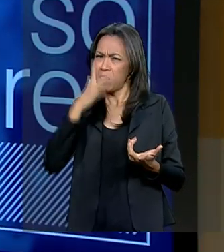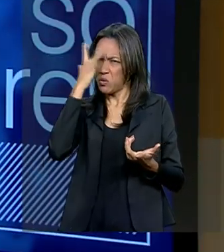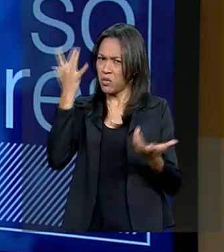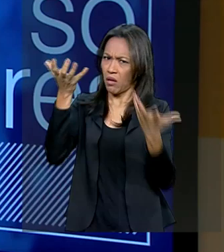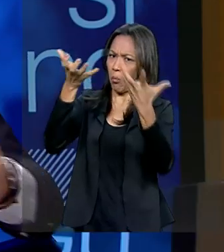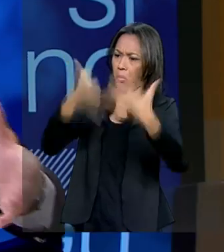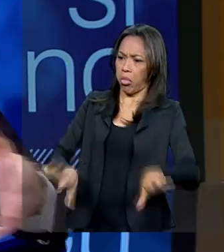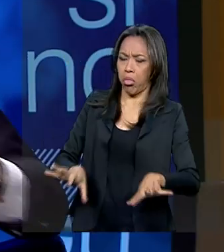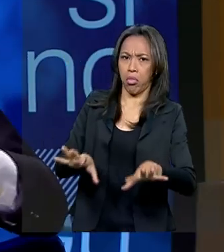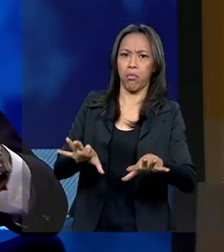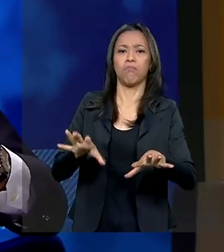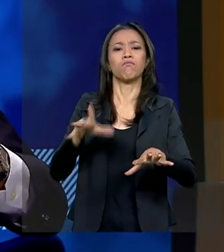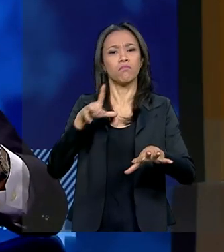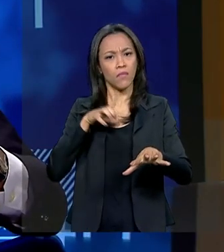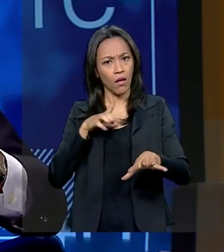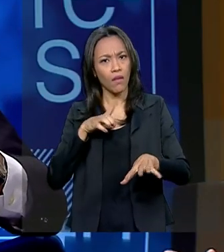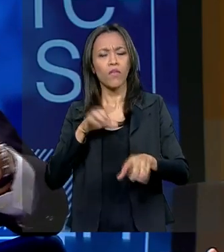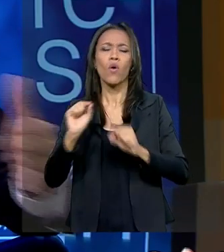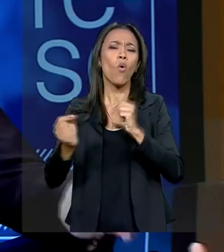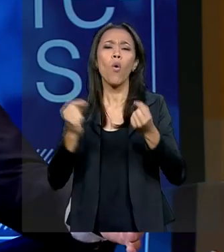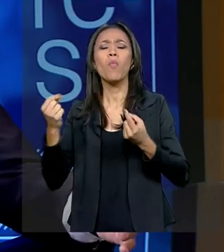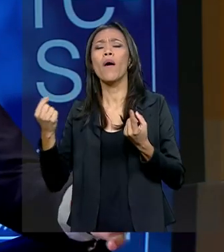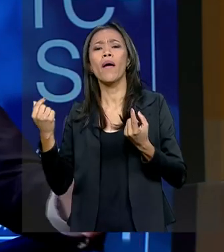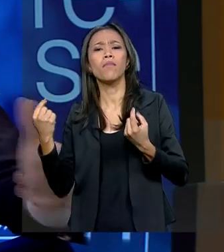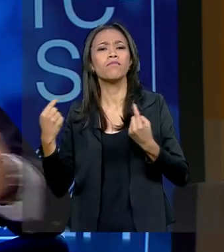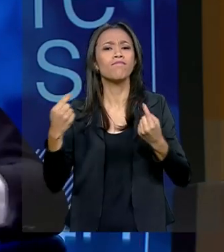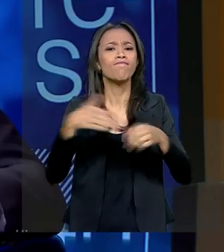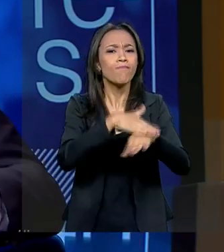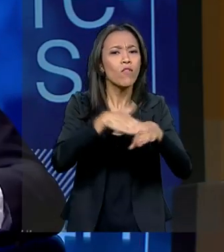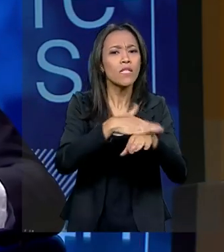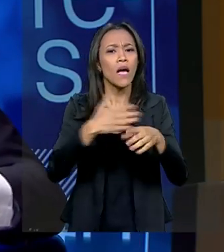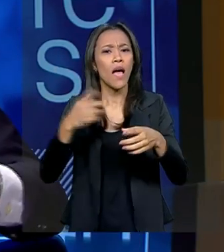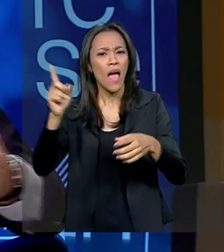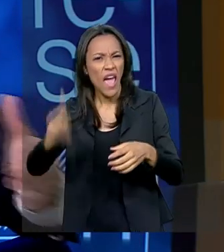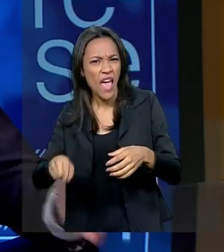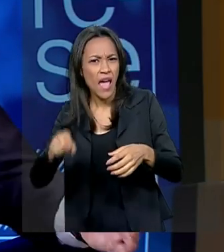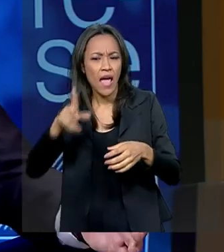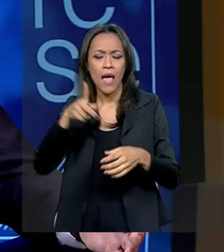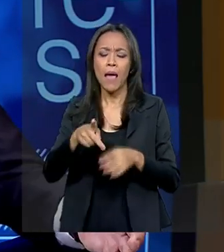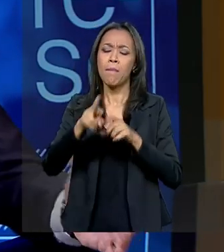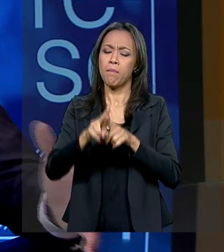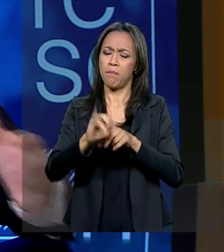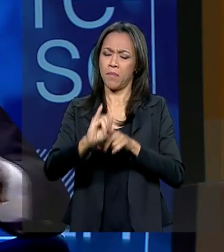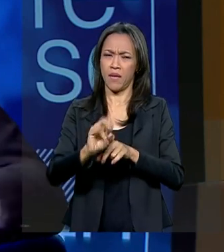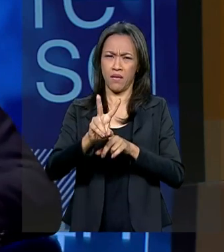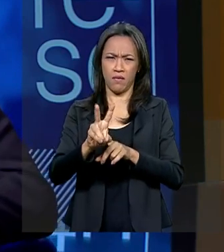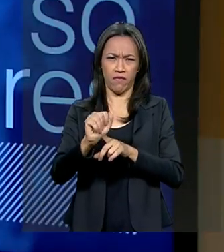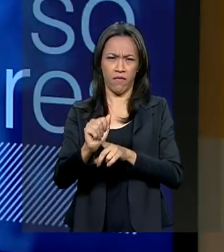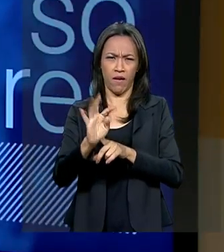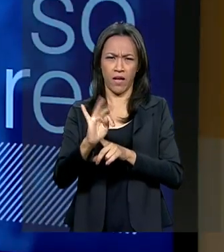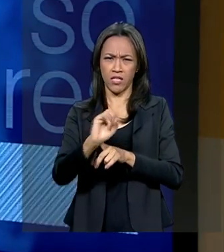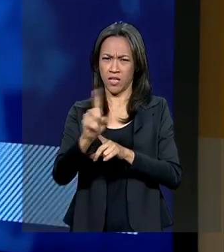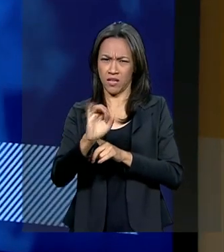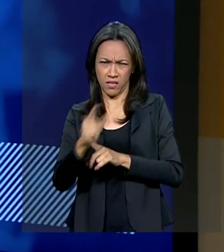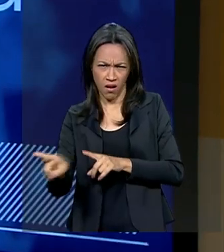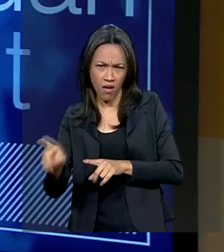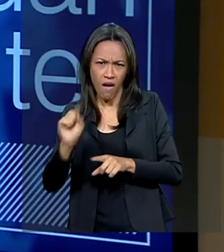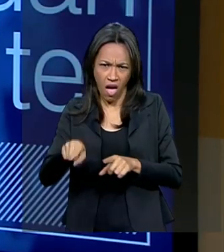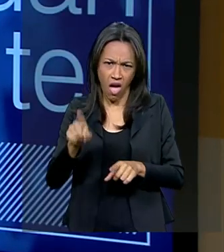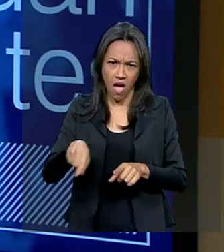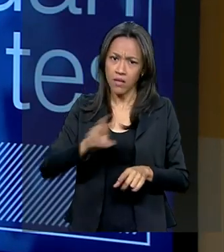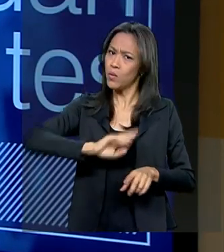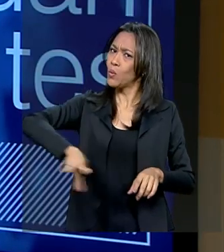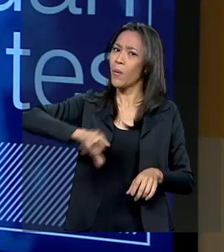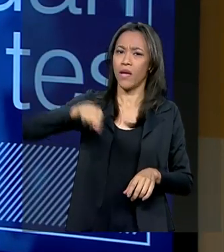Como é que é? Como é que é rebater essa questão? É privatização? Não é privatização? Fere autonomia as universidades? Não fere autonomia. vou te dar provas